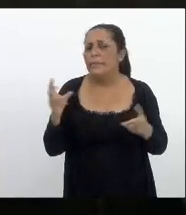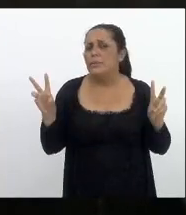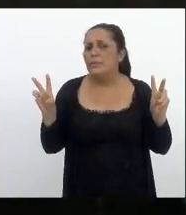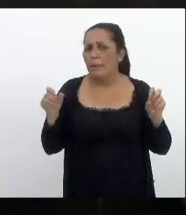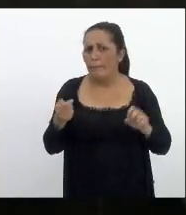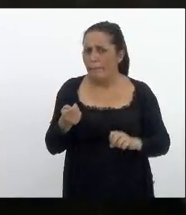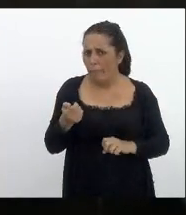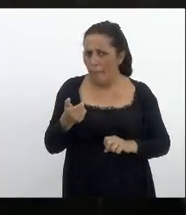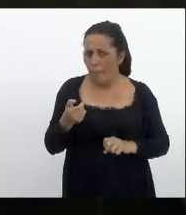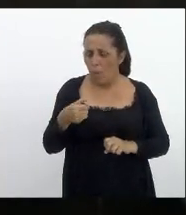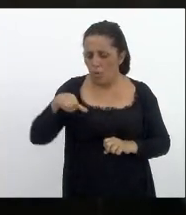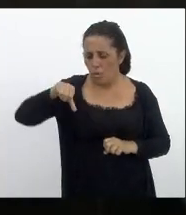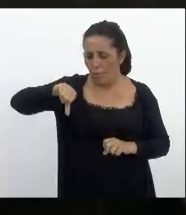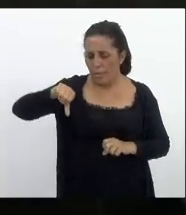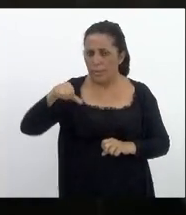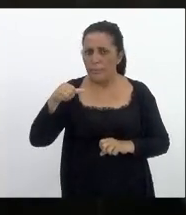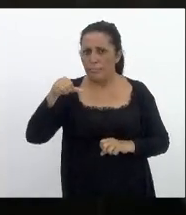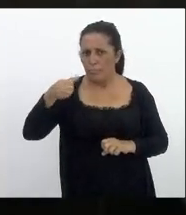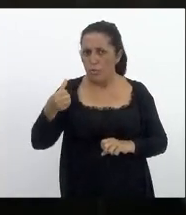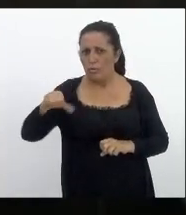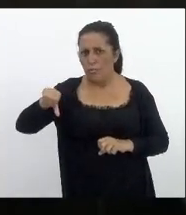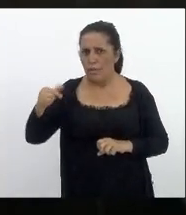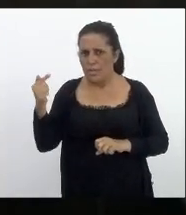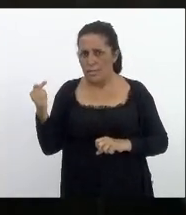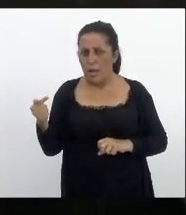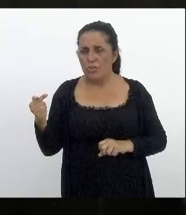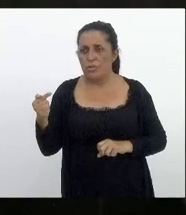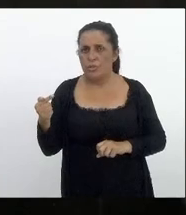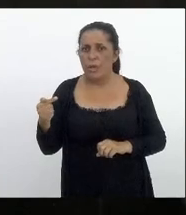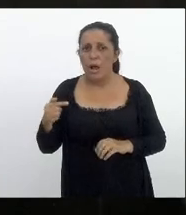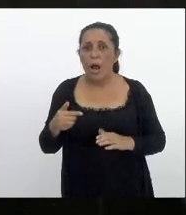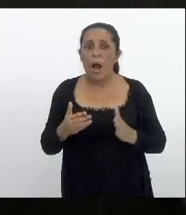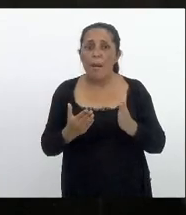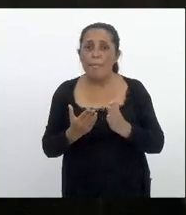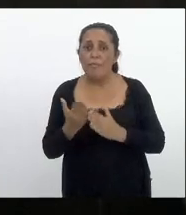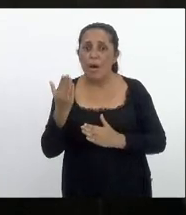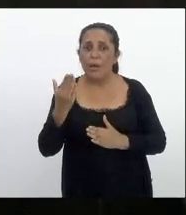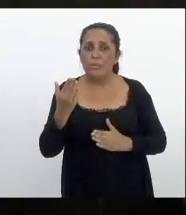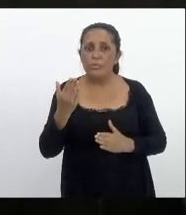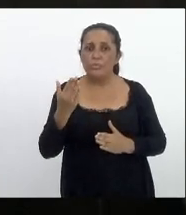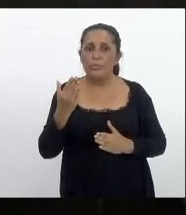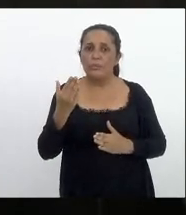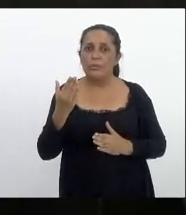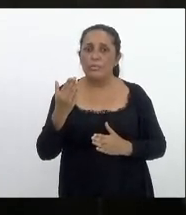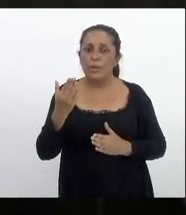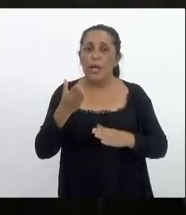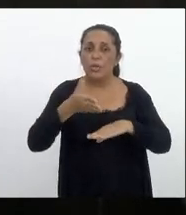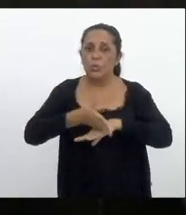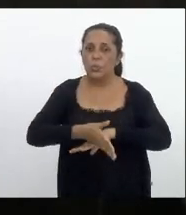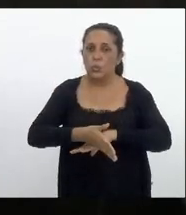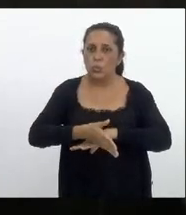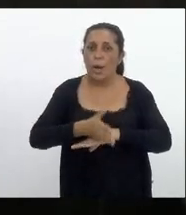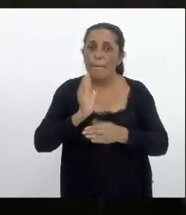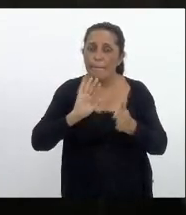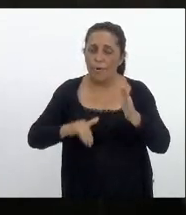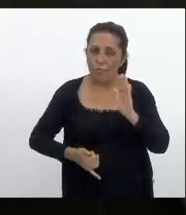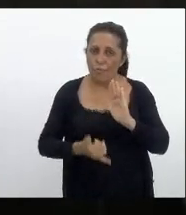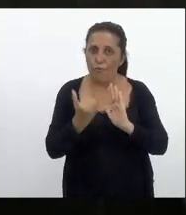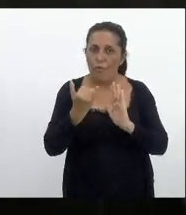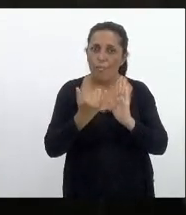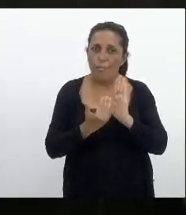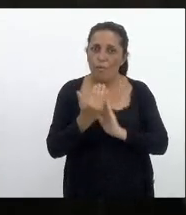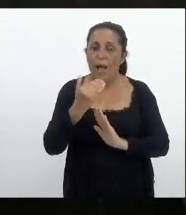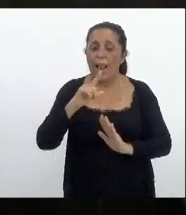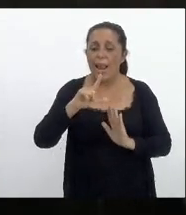em 97 foi aprovado em 96 mas entrou em vigor em 97 a lei que